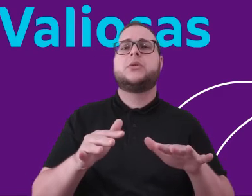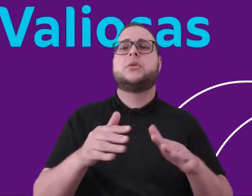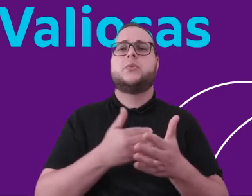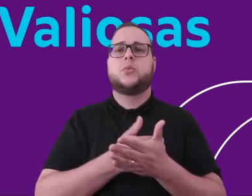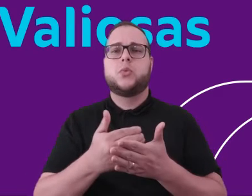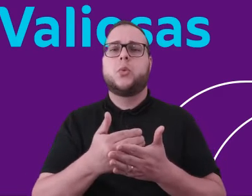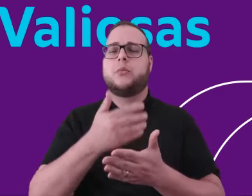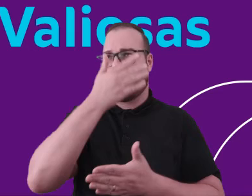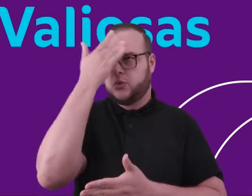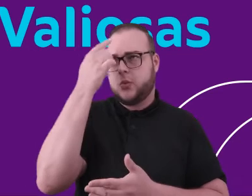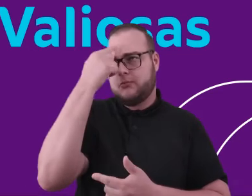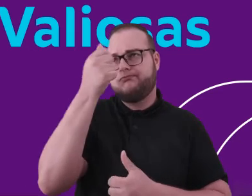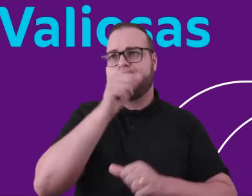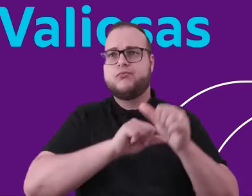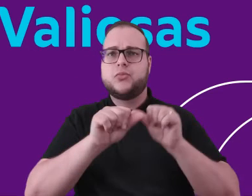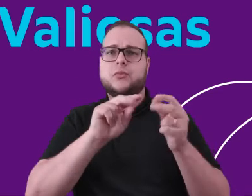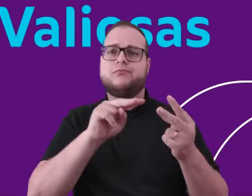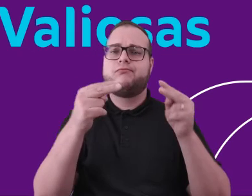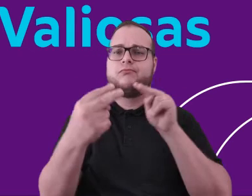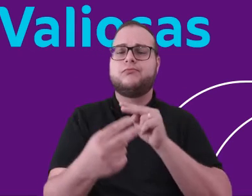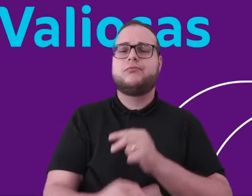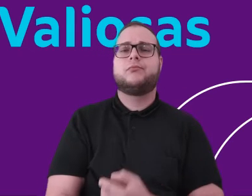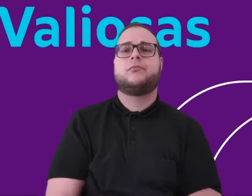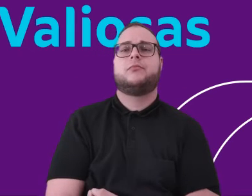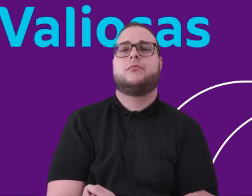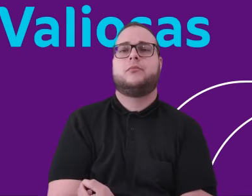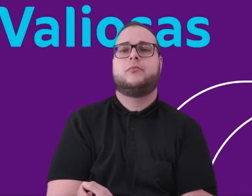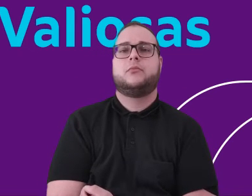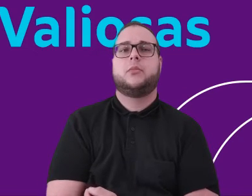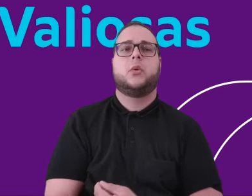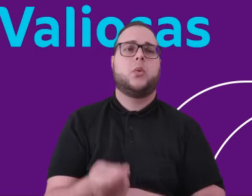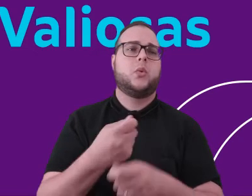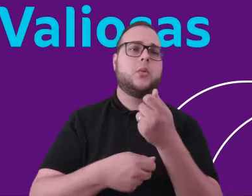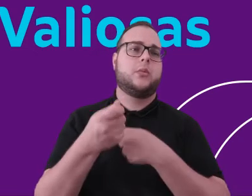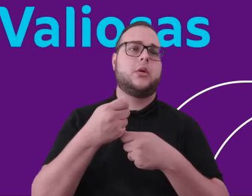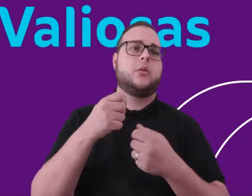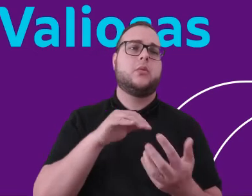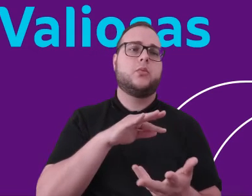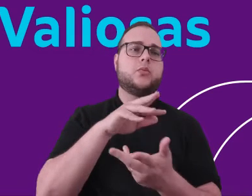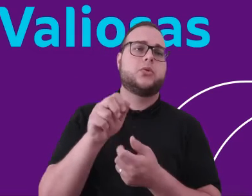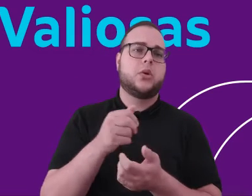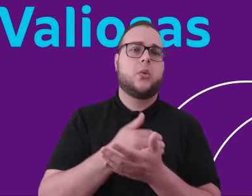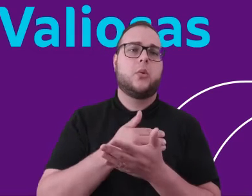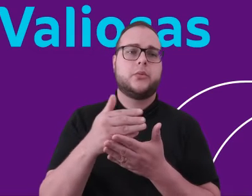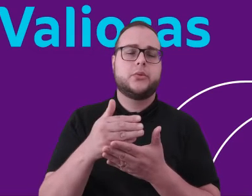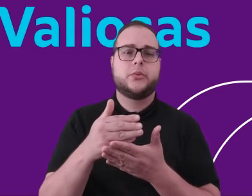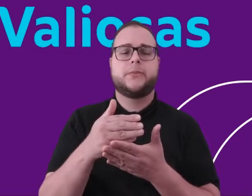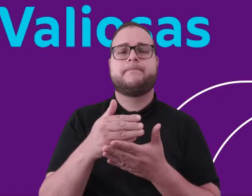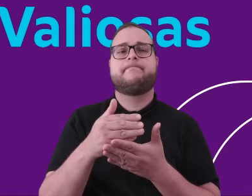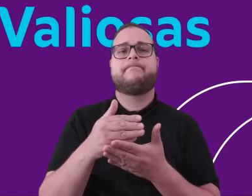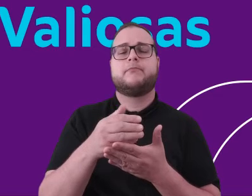todos e todas. E as economias mundiais trabalharam com uma série de incentivos para manter os negócios girando.